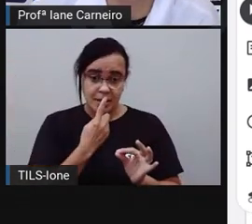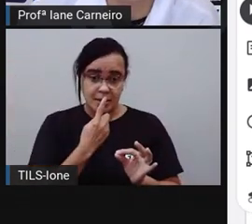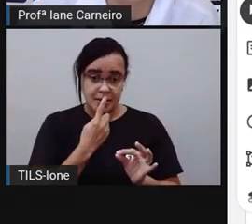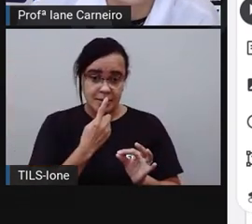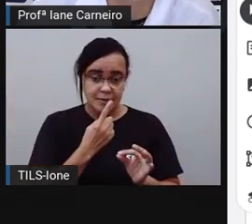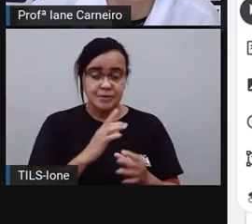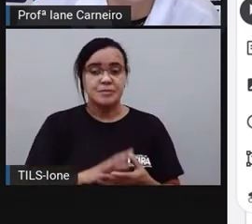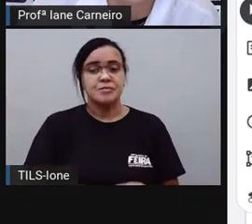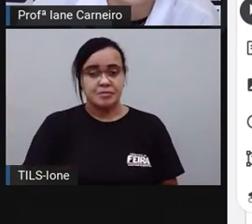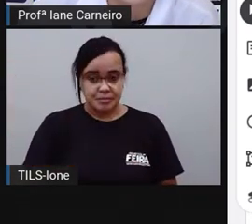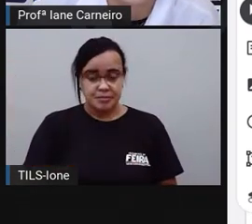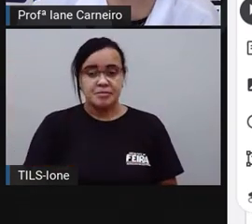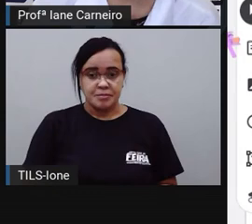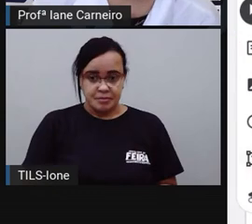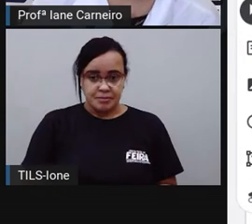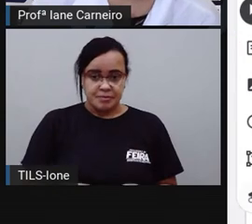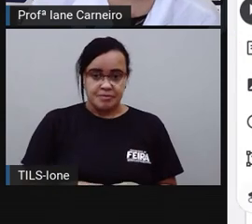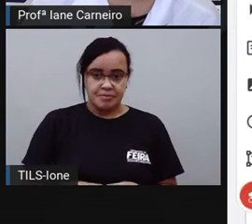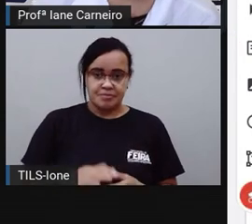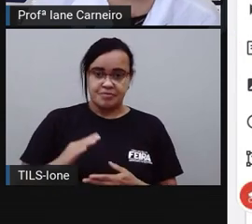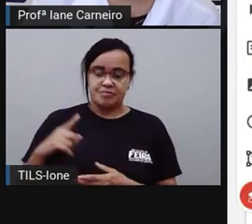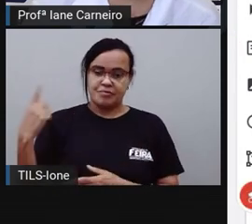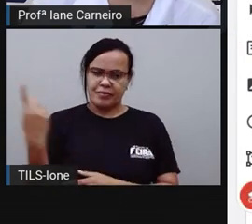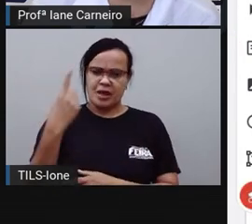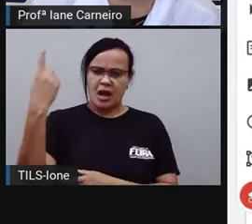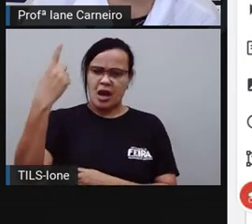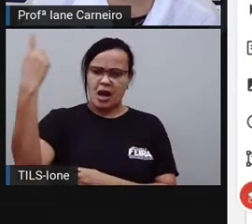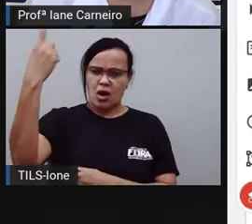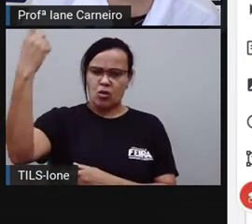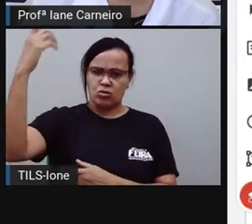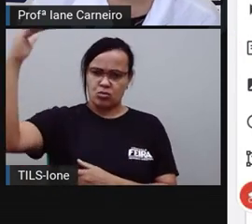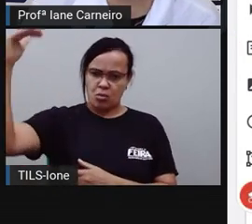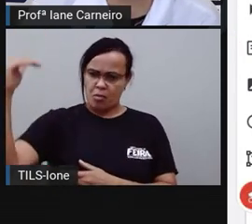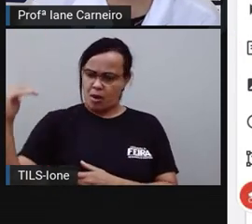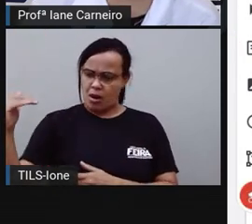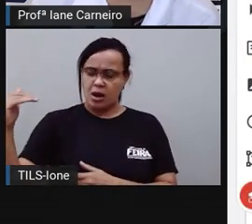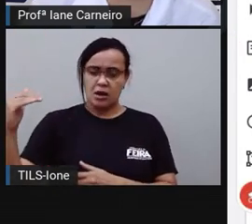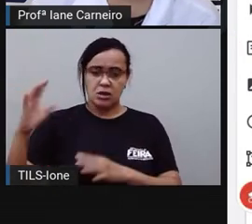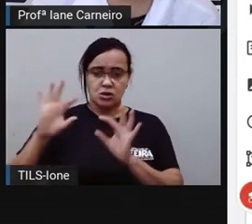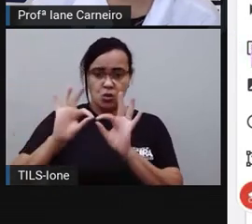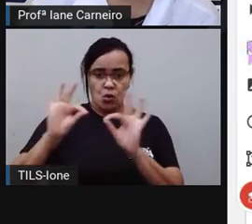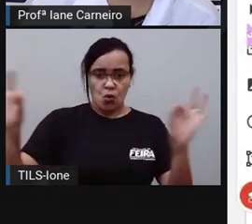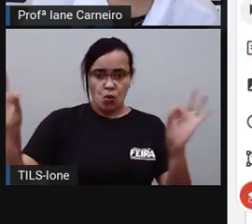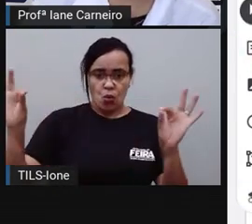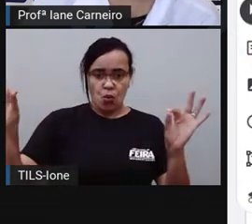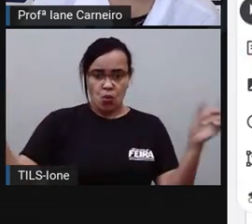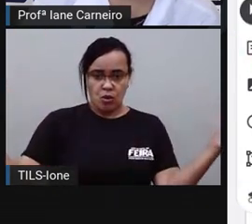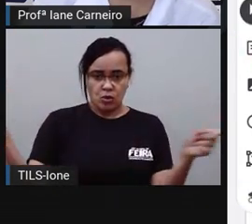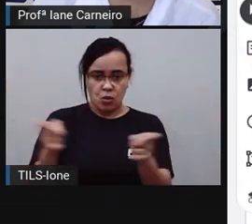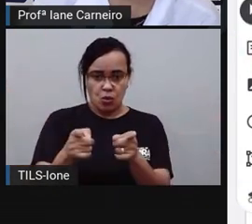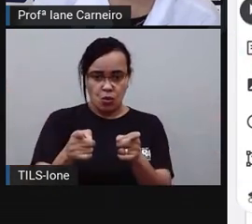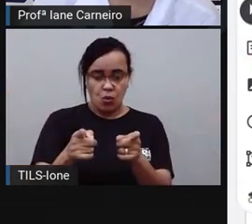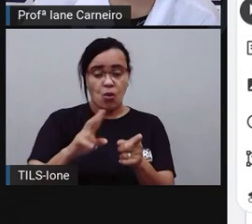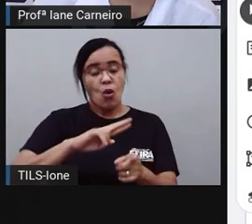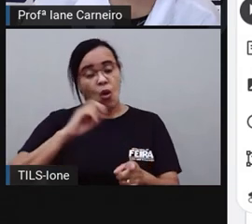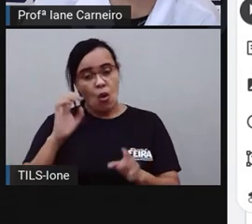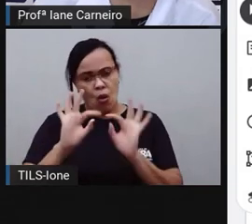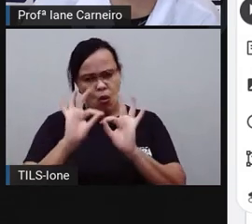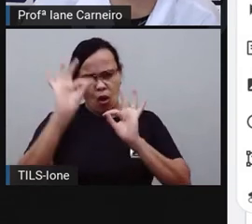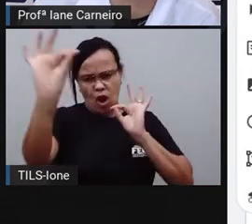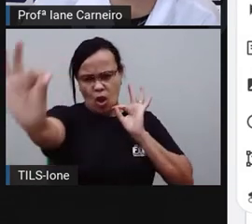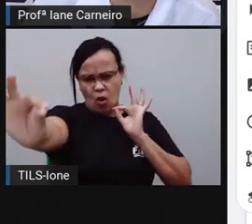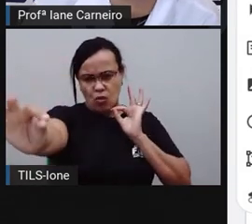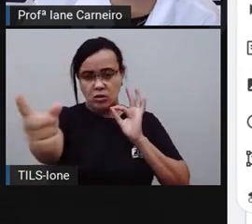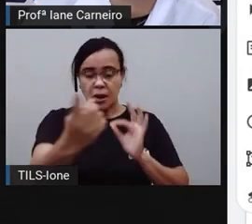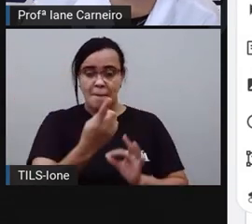Quando a gente fala de altura, altura, comprimento, distância, a gente tá falando, ó, de